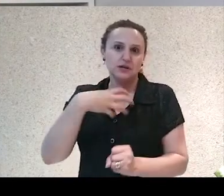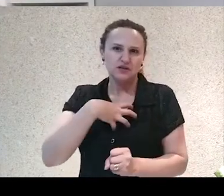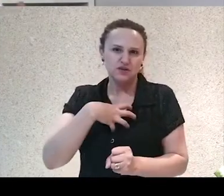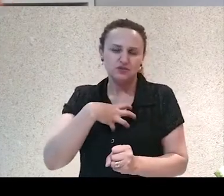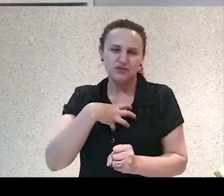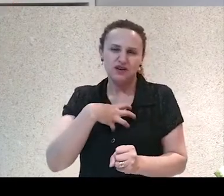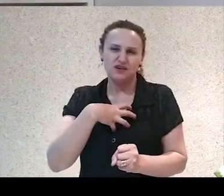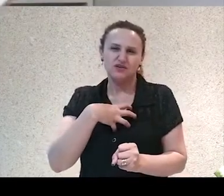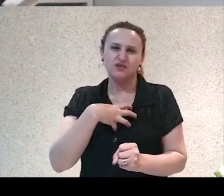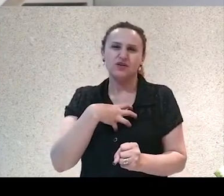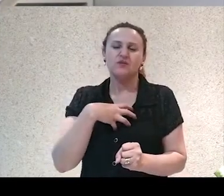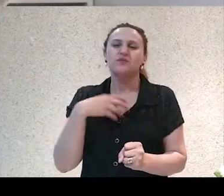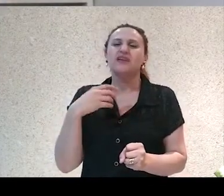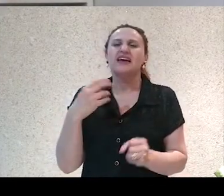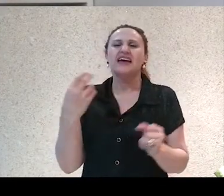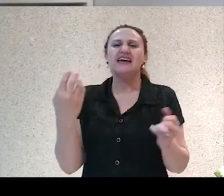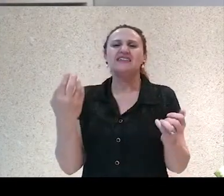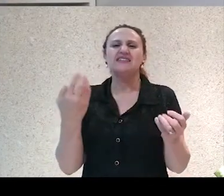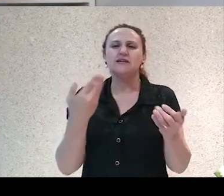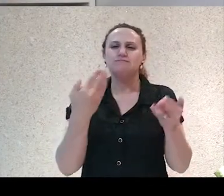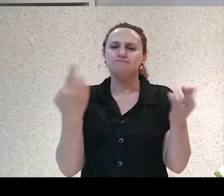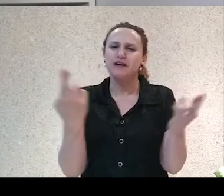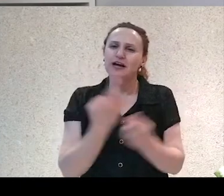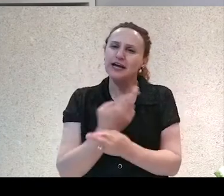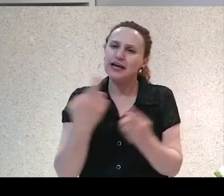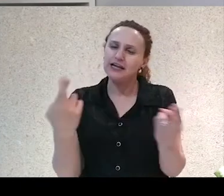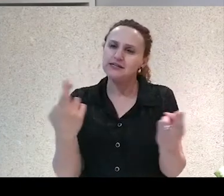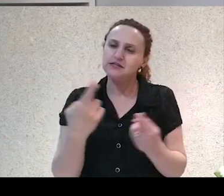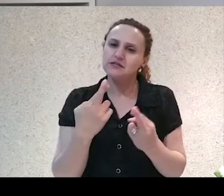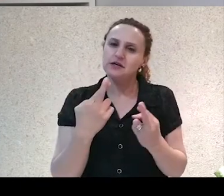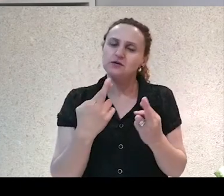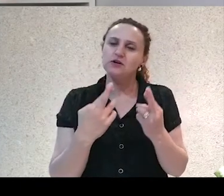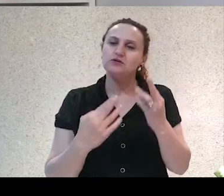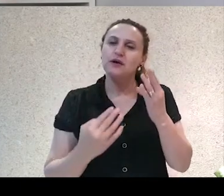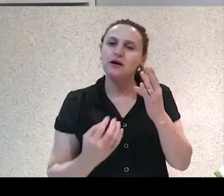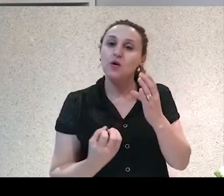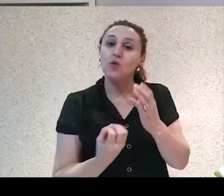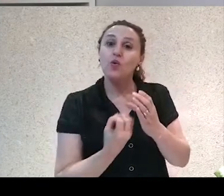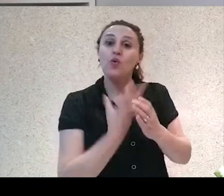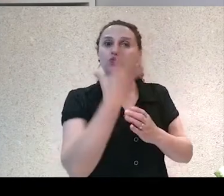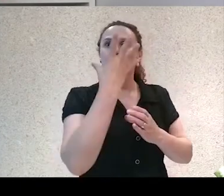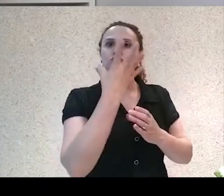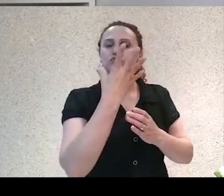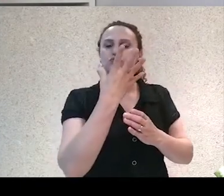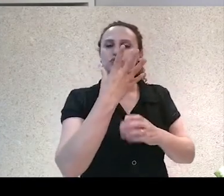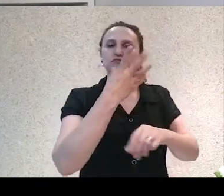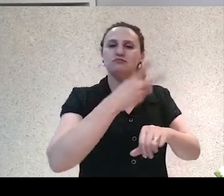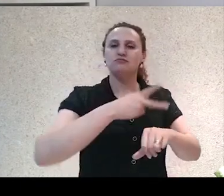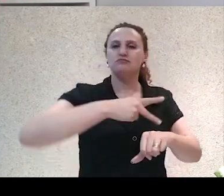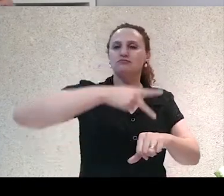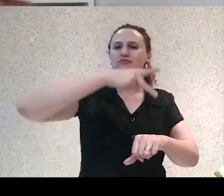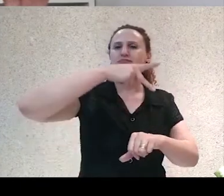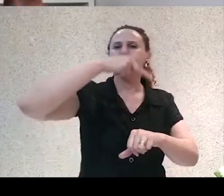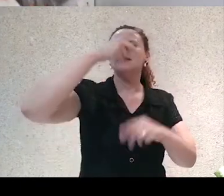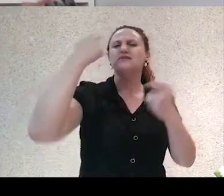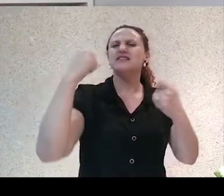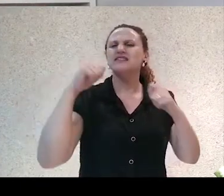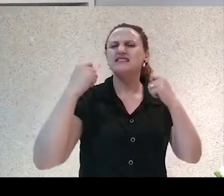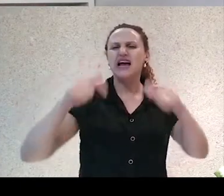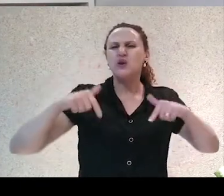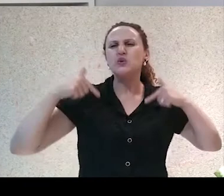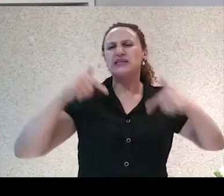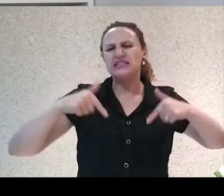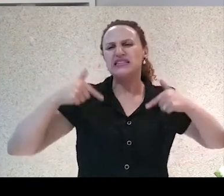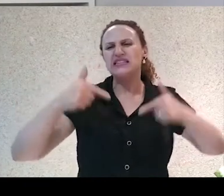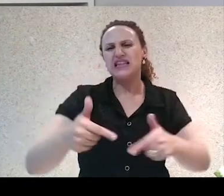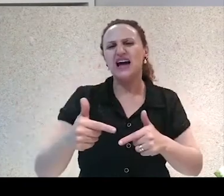envolve poder, a gente tem, por exemplo, essa relação da construção de uma nação, uma nação que foi colonizada, que precisa lutar contra o opressor pra